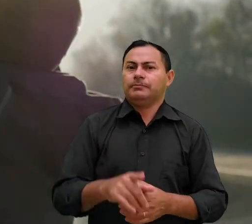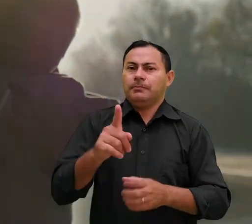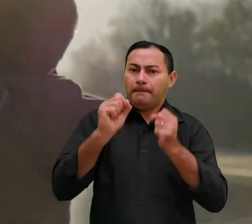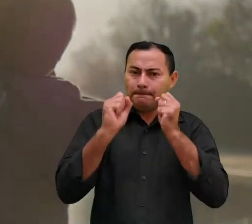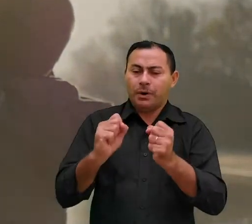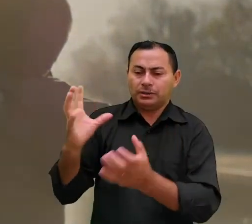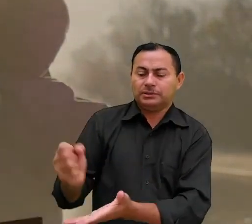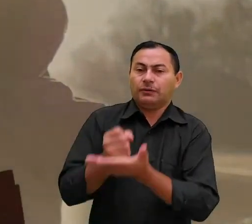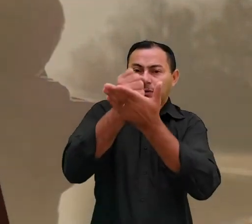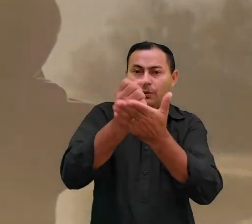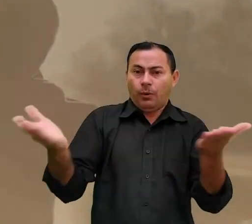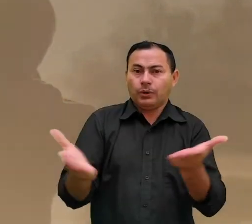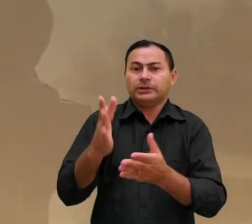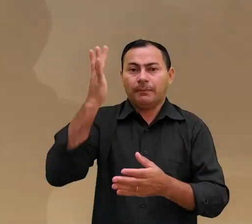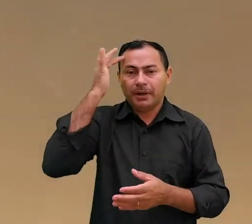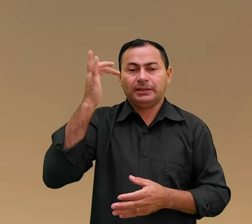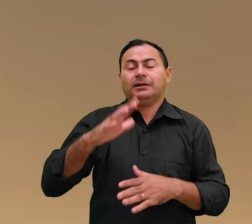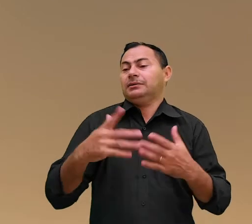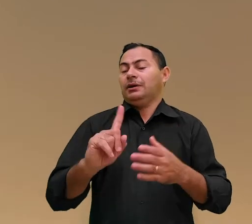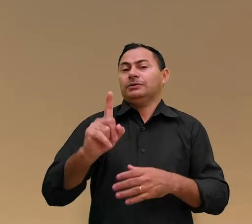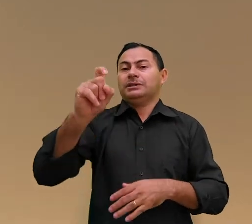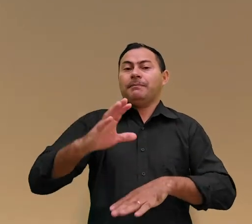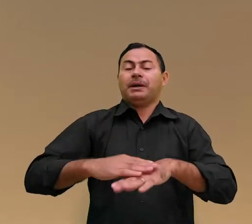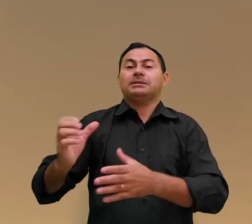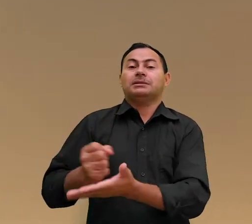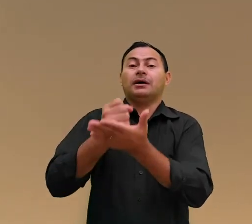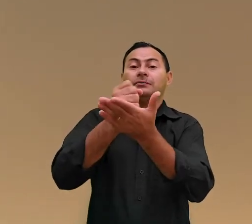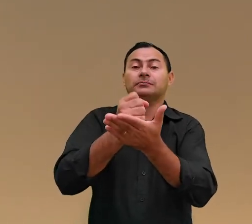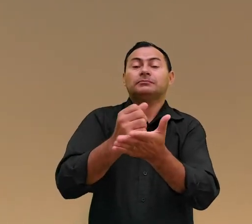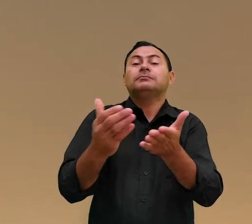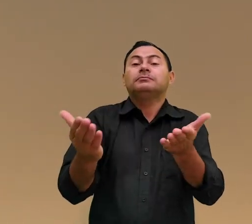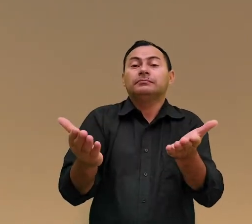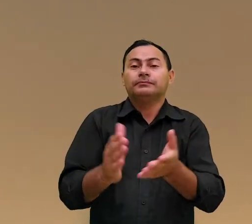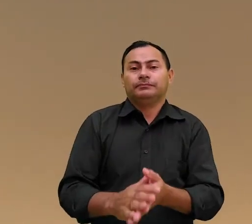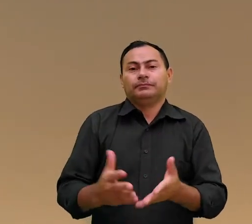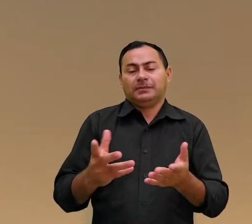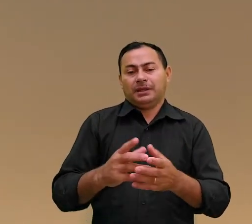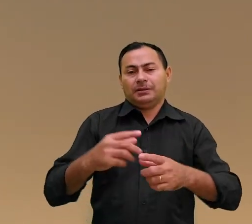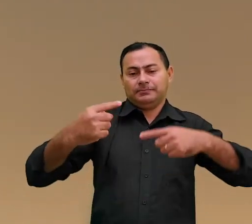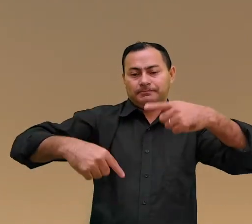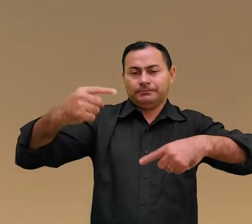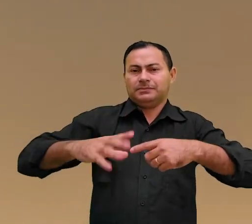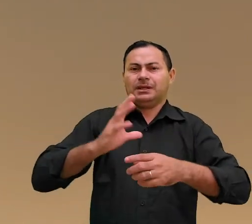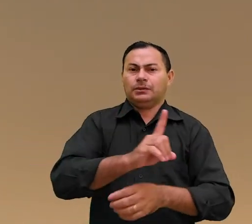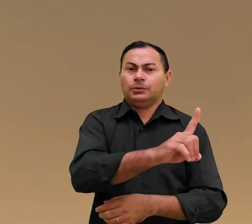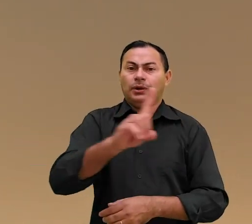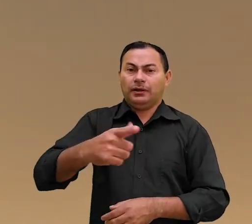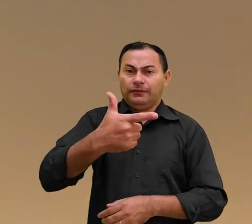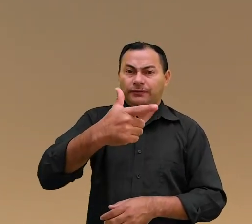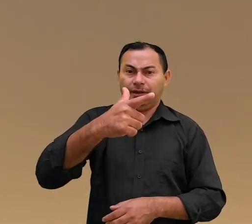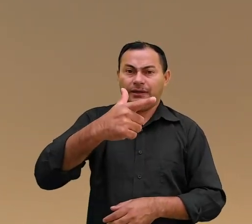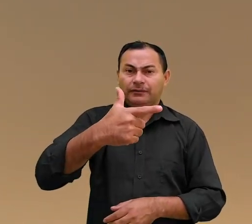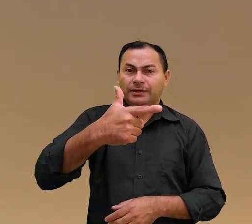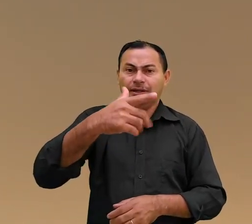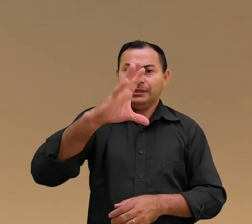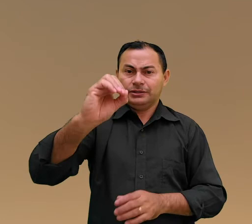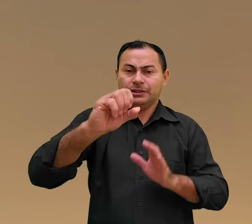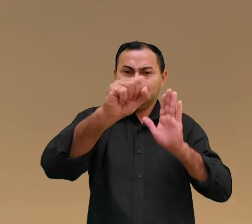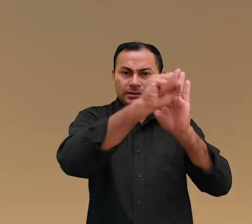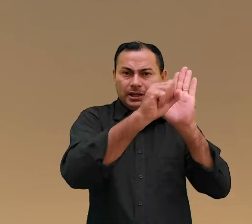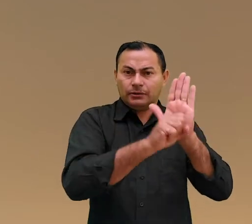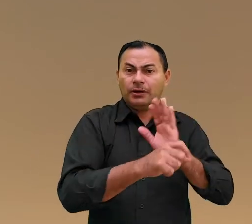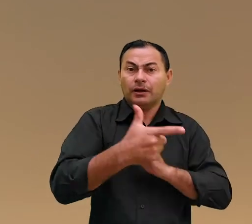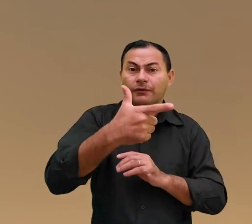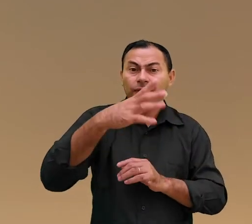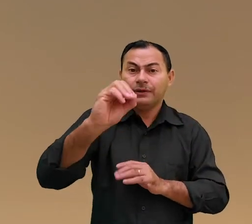não você pode ser salvo hoje amanhã não ser mais essa discussão já dura vinte séculos